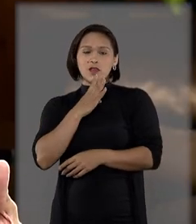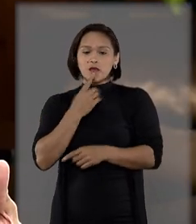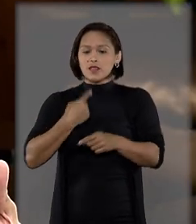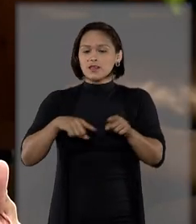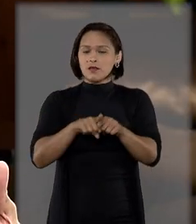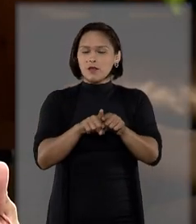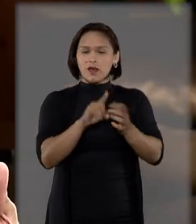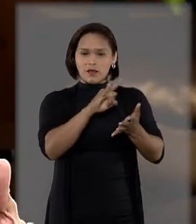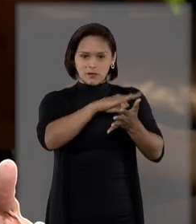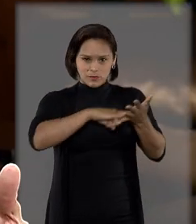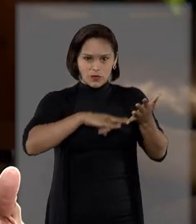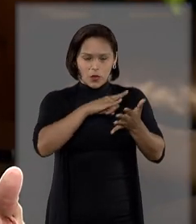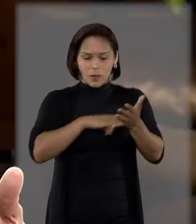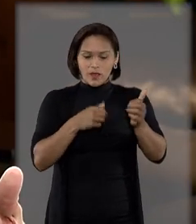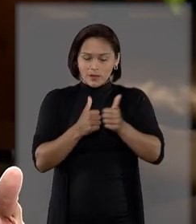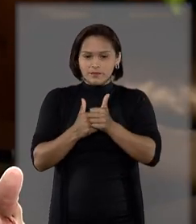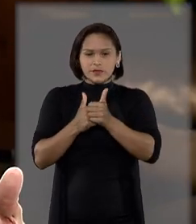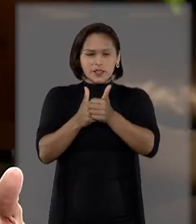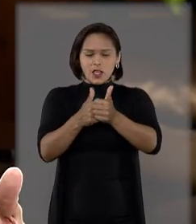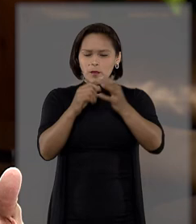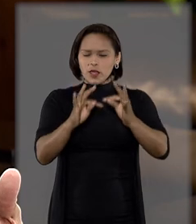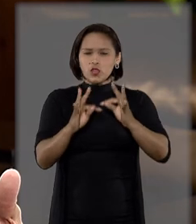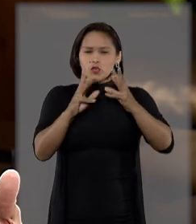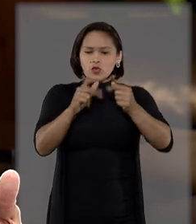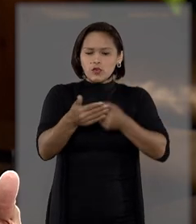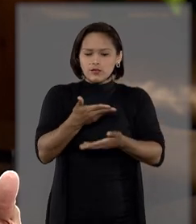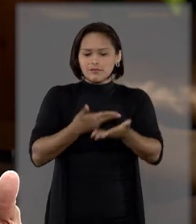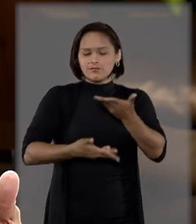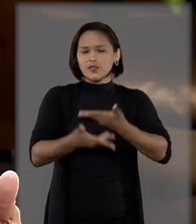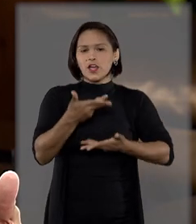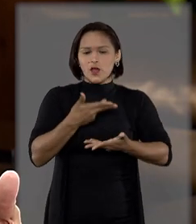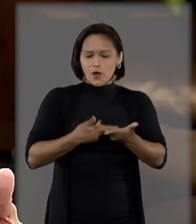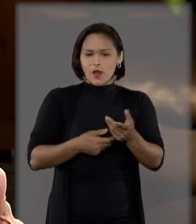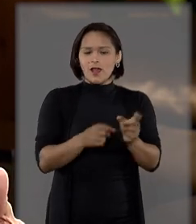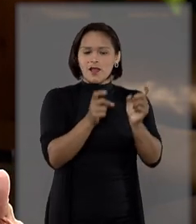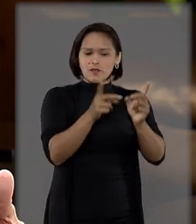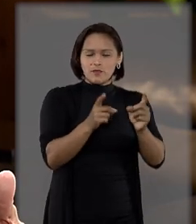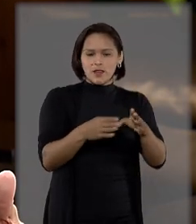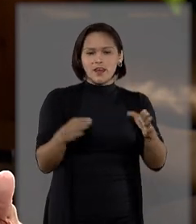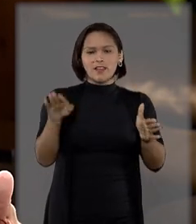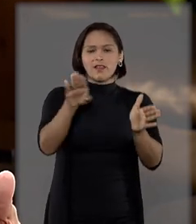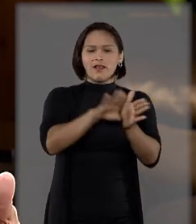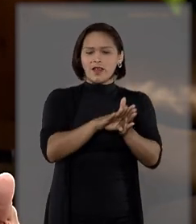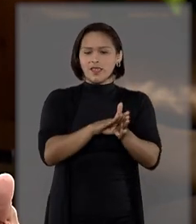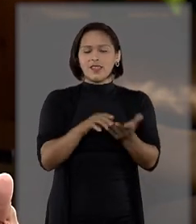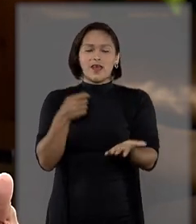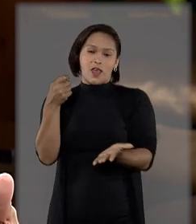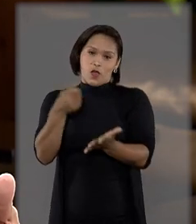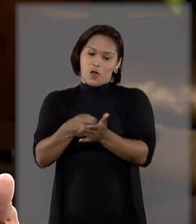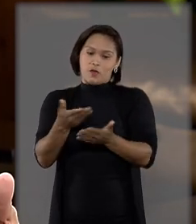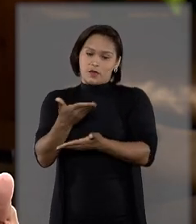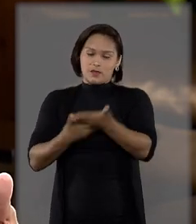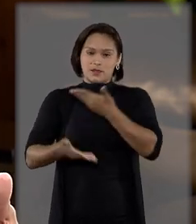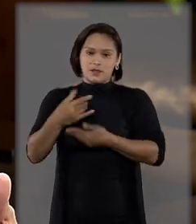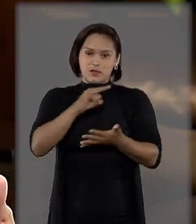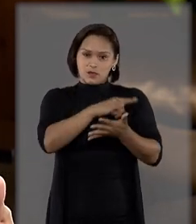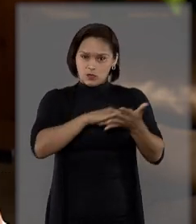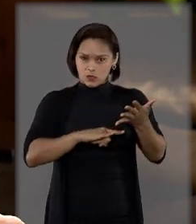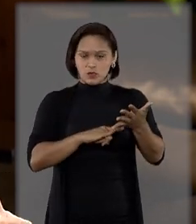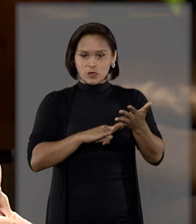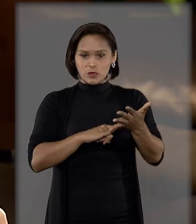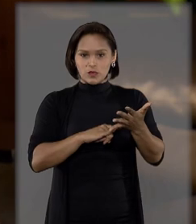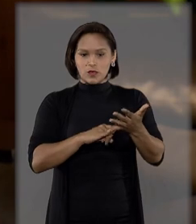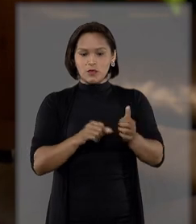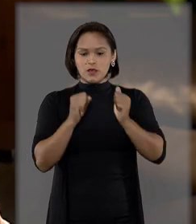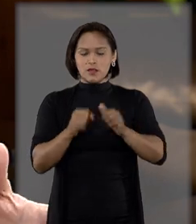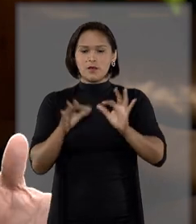documentação. E aí, ele acompanha todo o desenrolar da transação até a efetivação da transferência dessa transação,